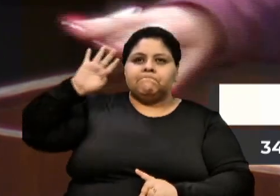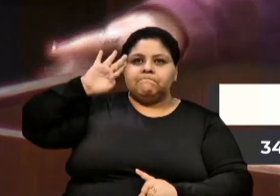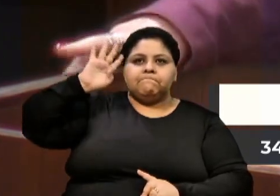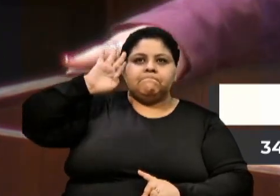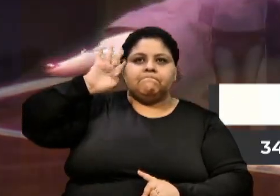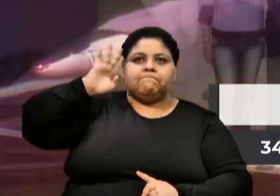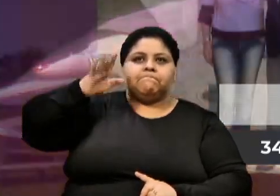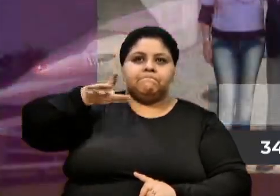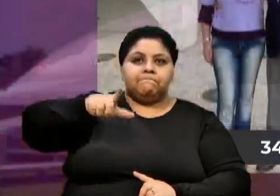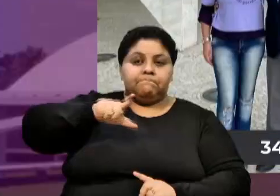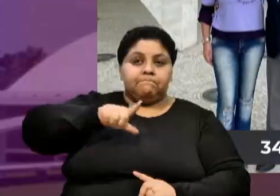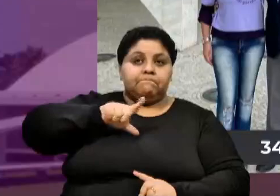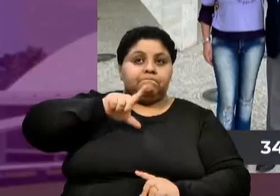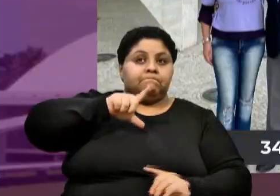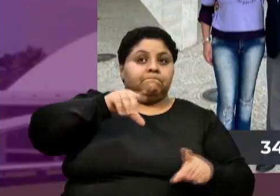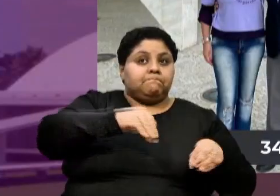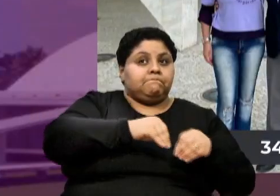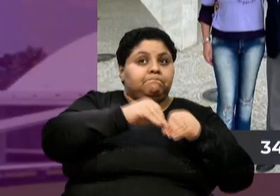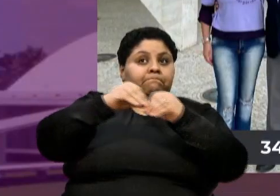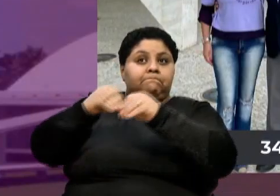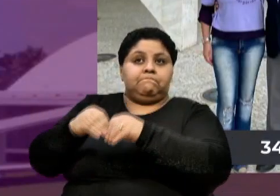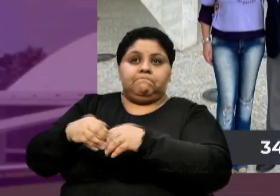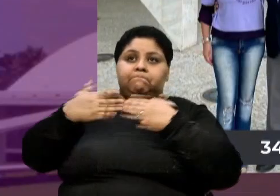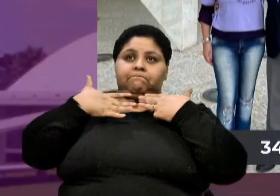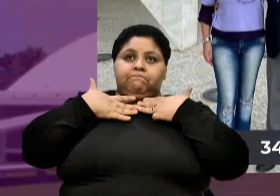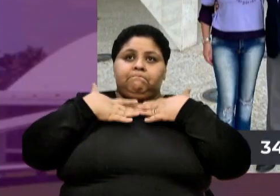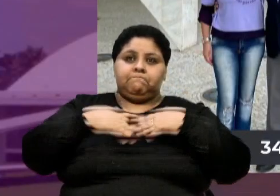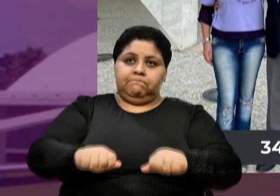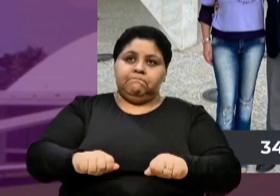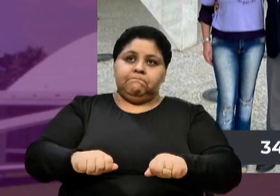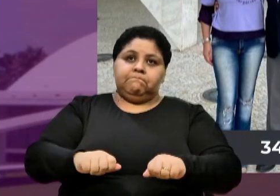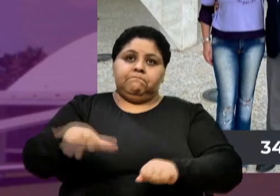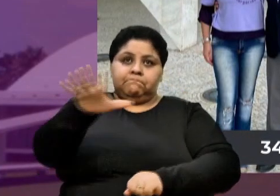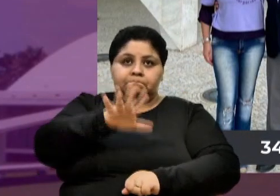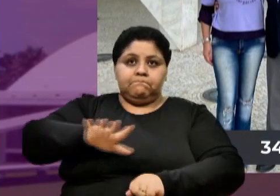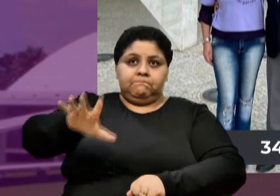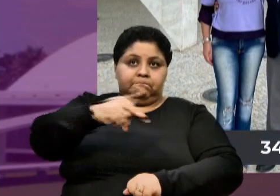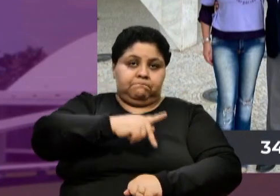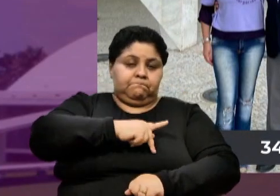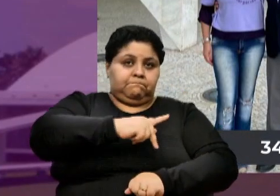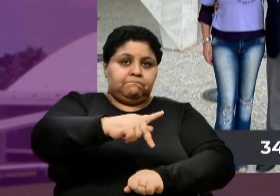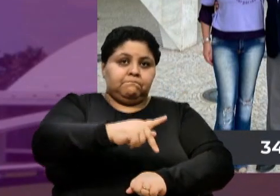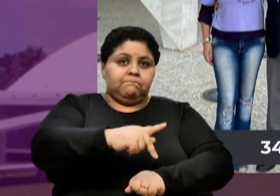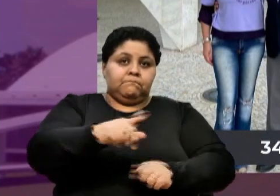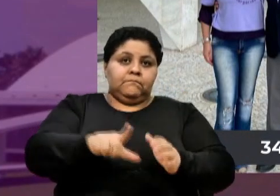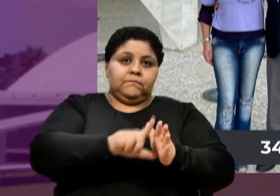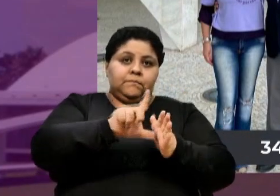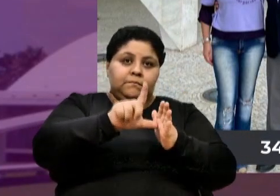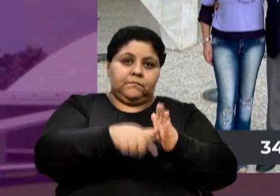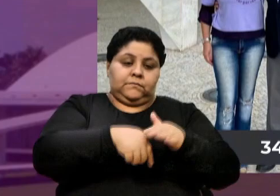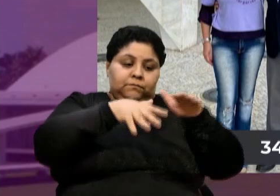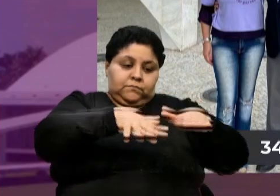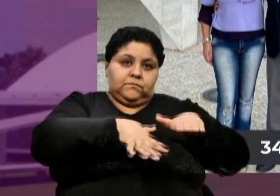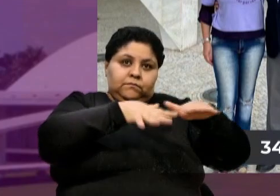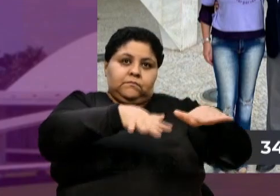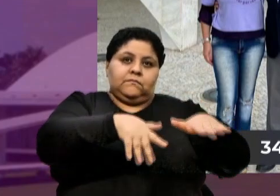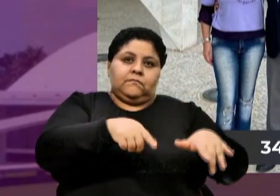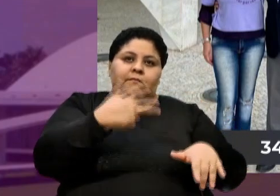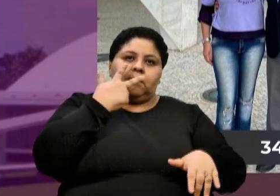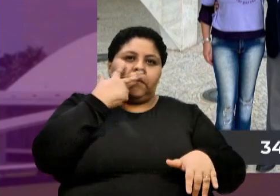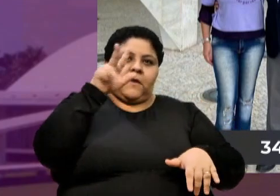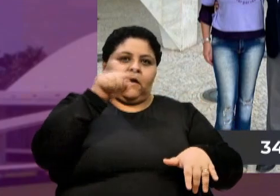eu estive na Secretaria-Geral da Presidência da República, logo depois da marcha, ainda estou fardada ali com a minha camisetinha.